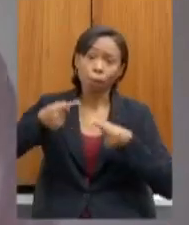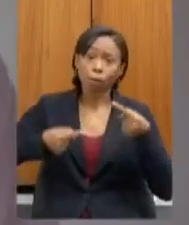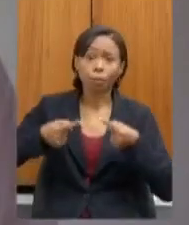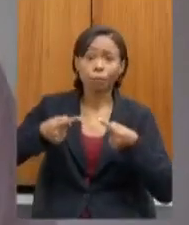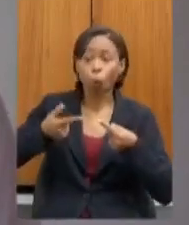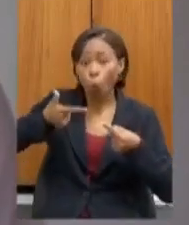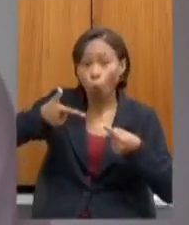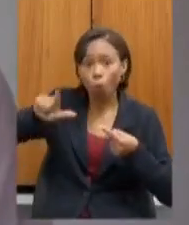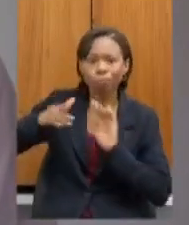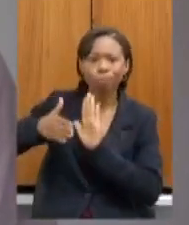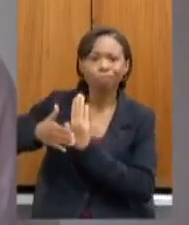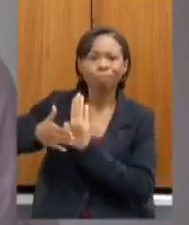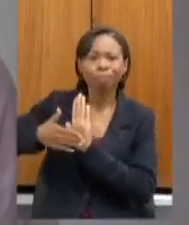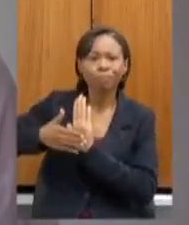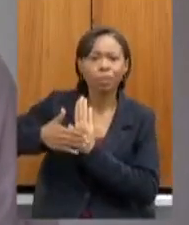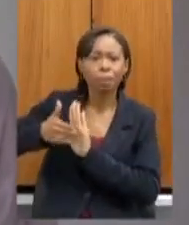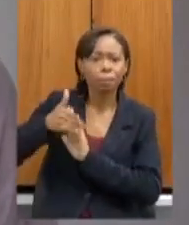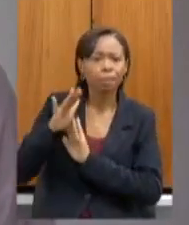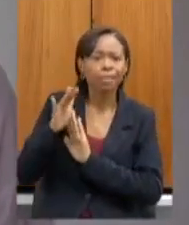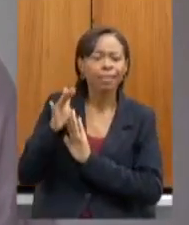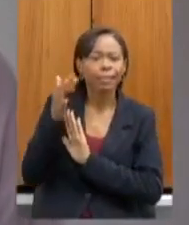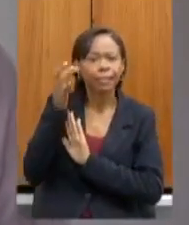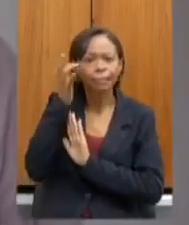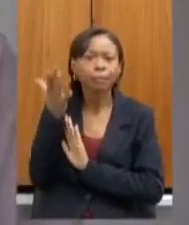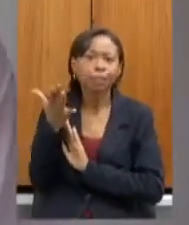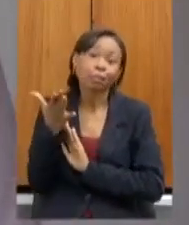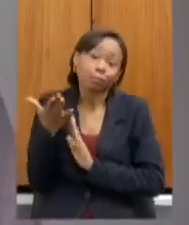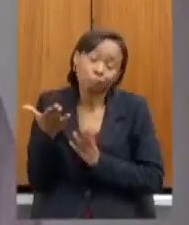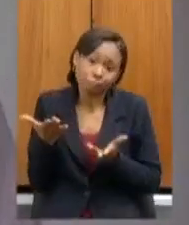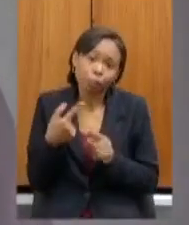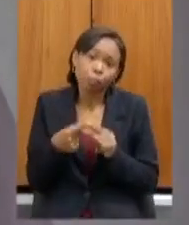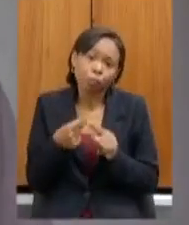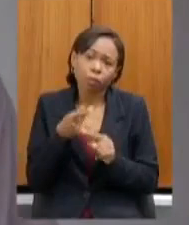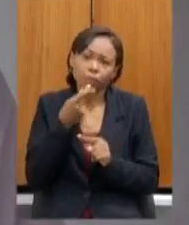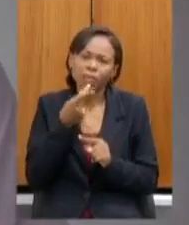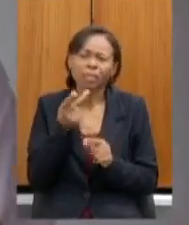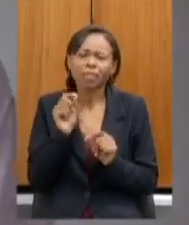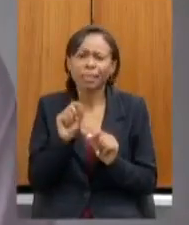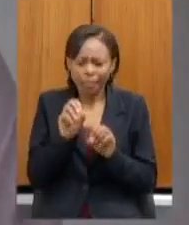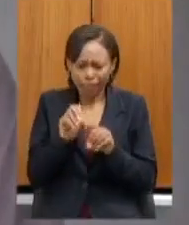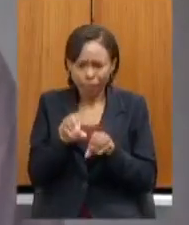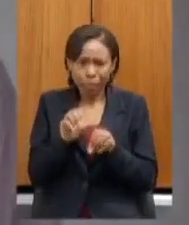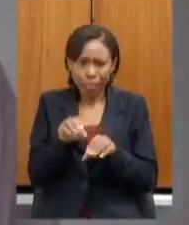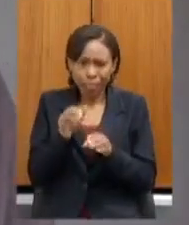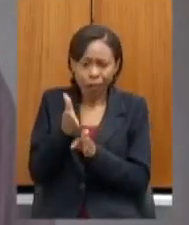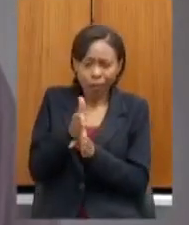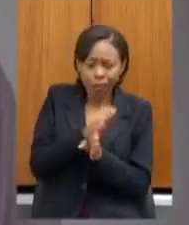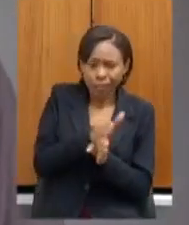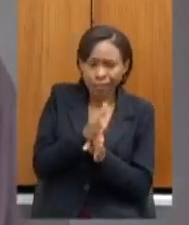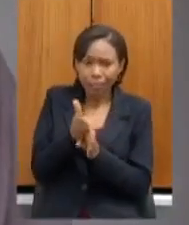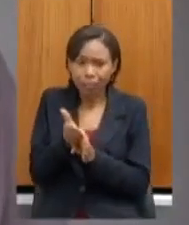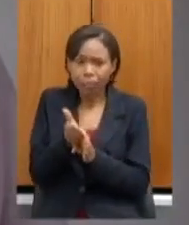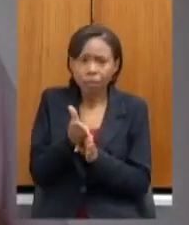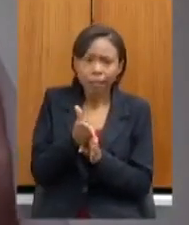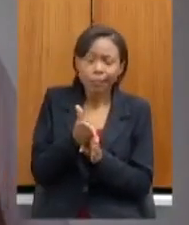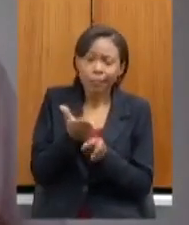práticas em relação a esse processo porque quando se fala de educação híbrida quando se fala de ensino remoto